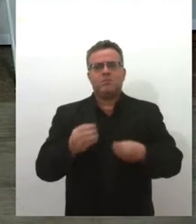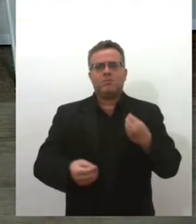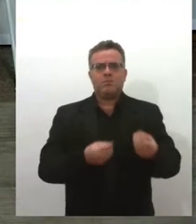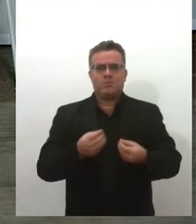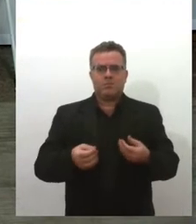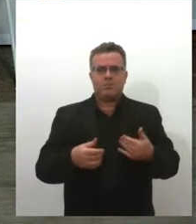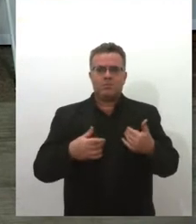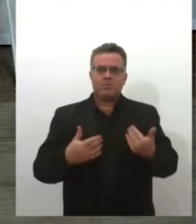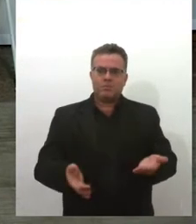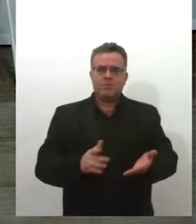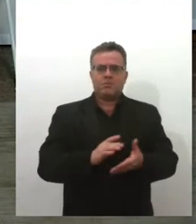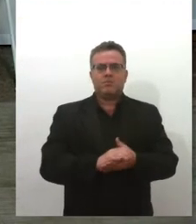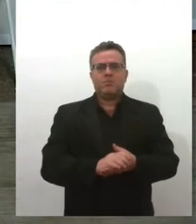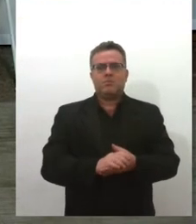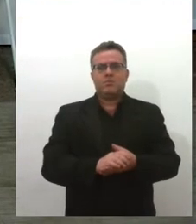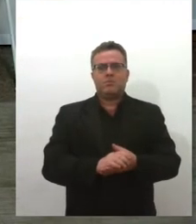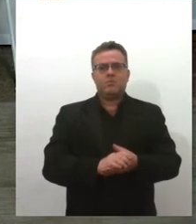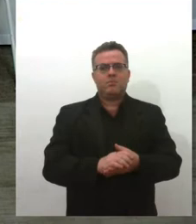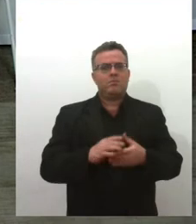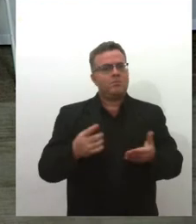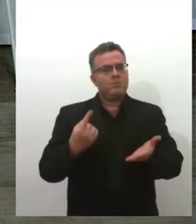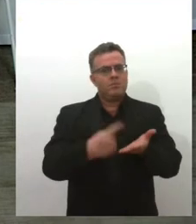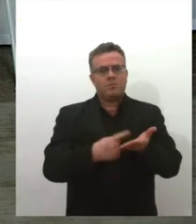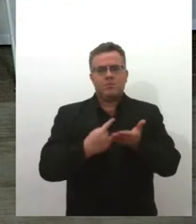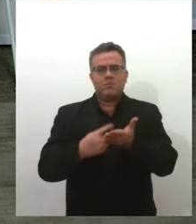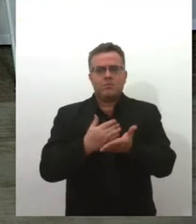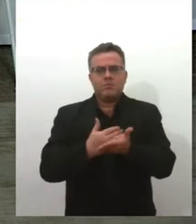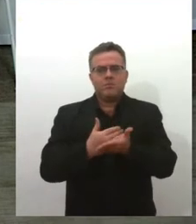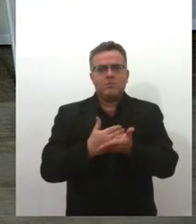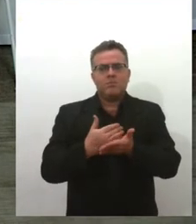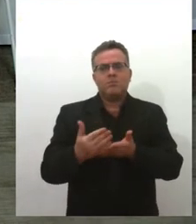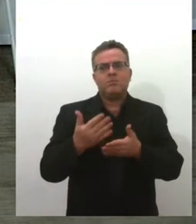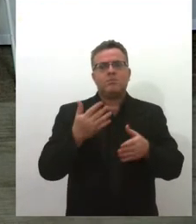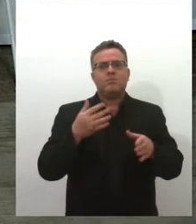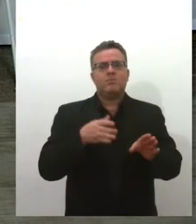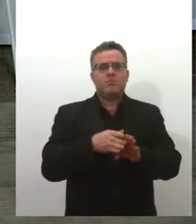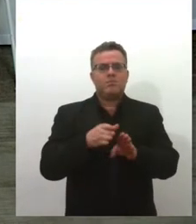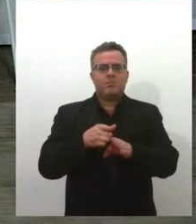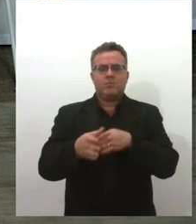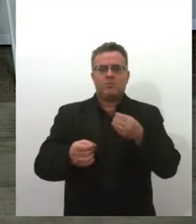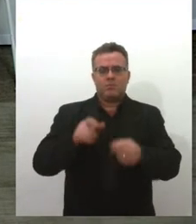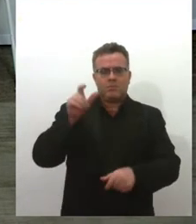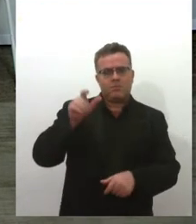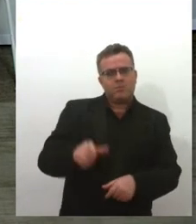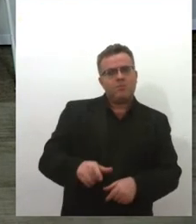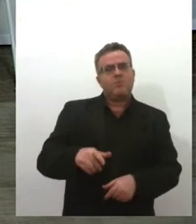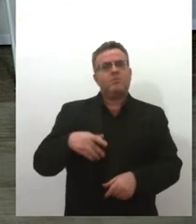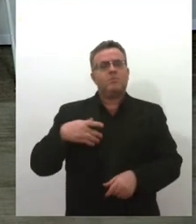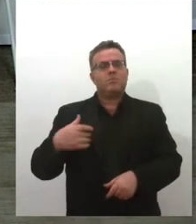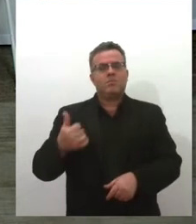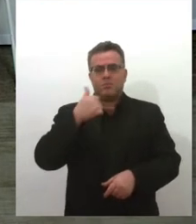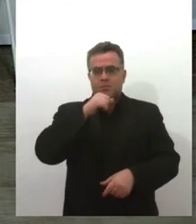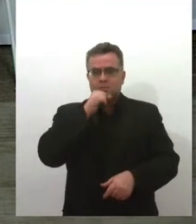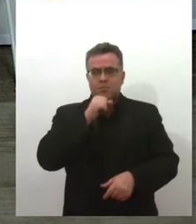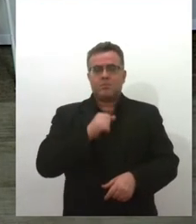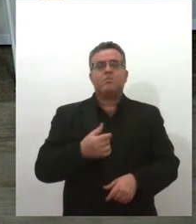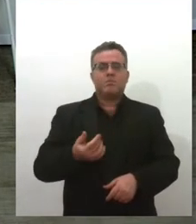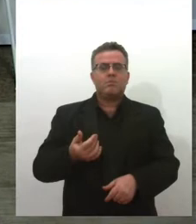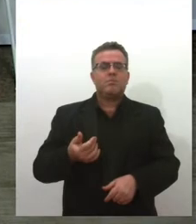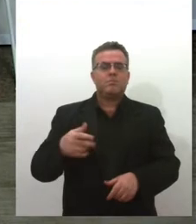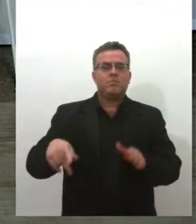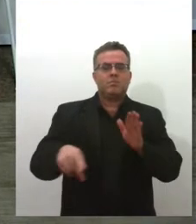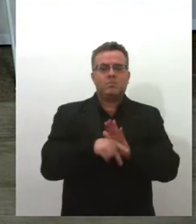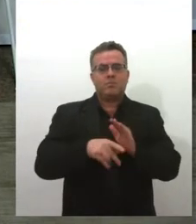Vamos lá. Bom, a gente deu uma pequena introdução sobre a Marie Curie. Ela é considerada mãe da física moderna,